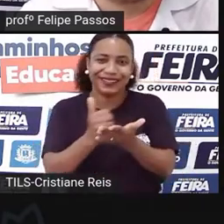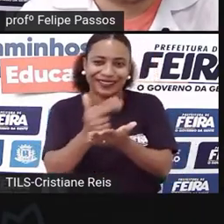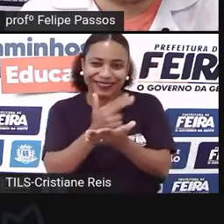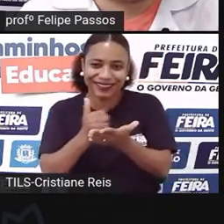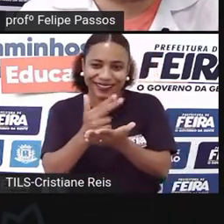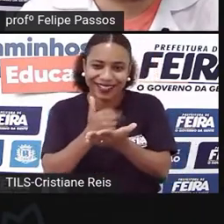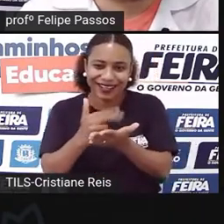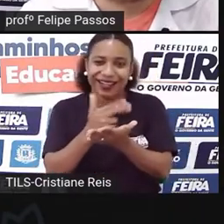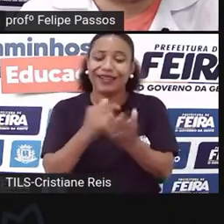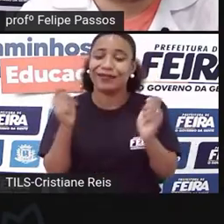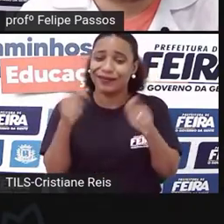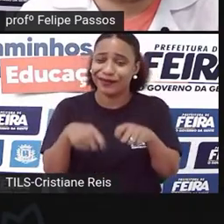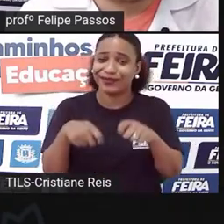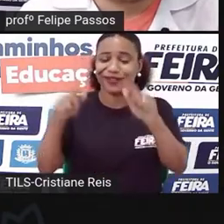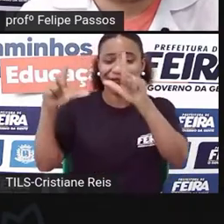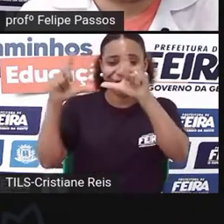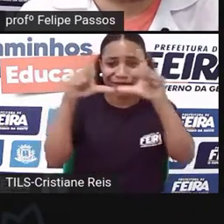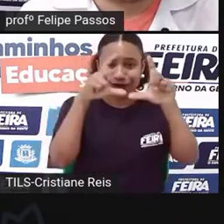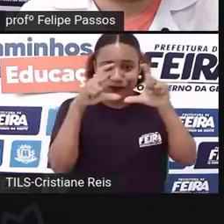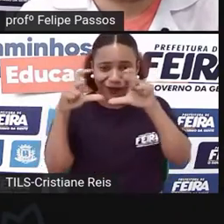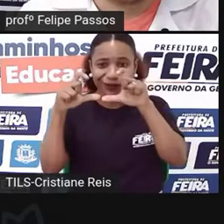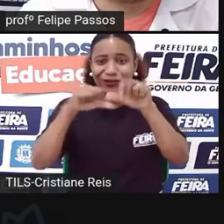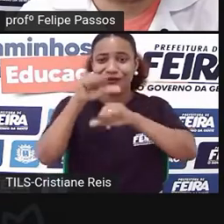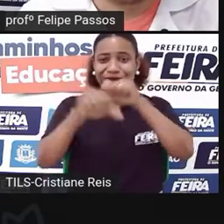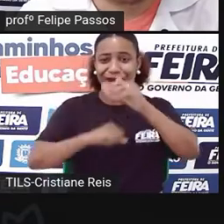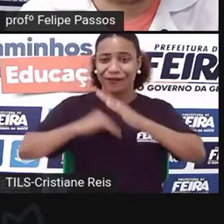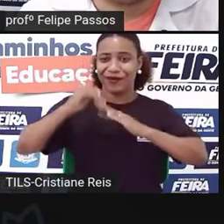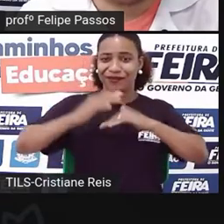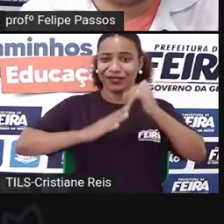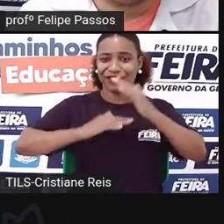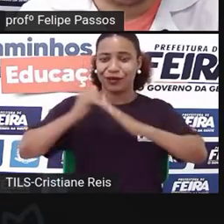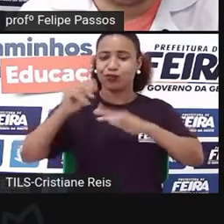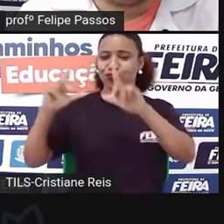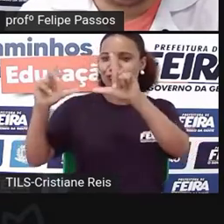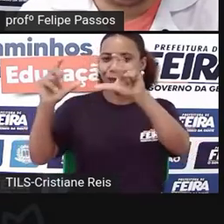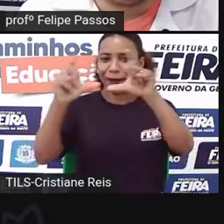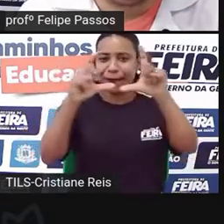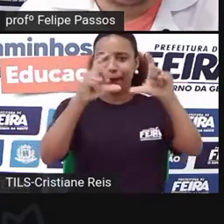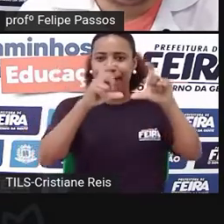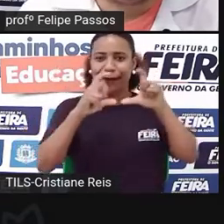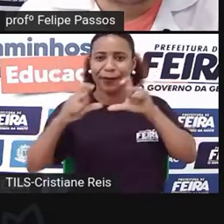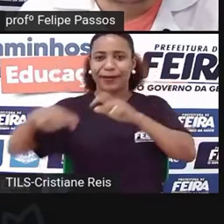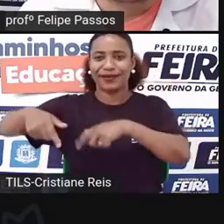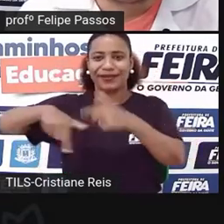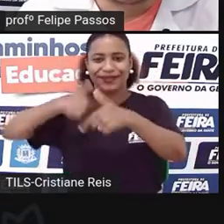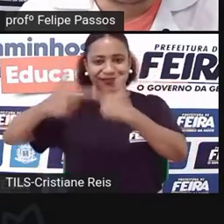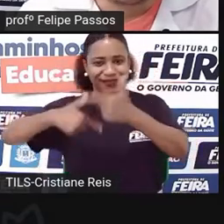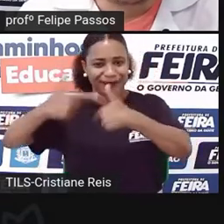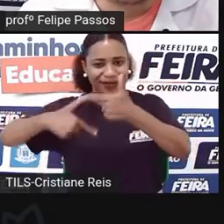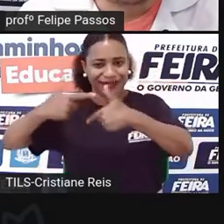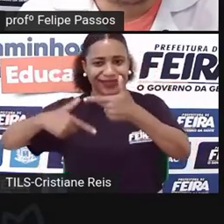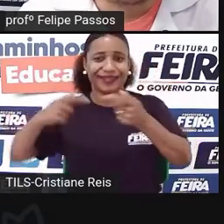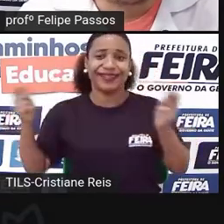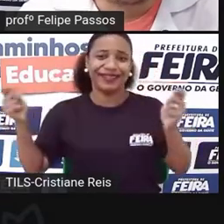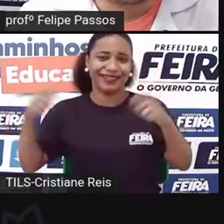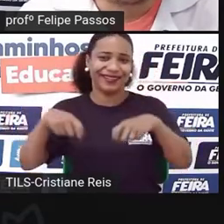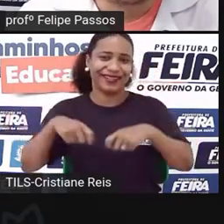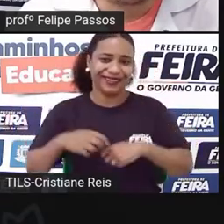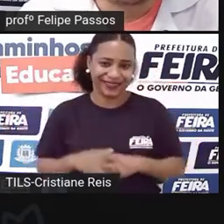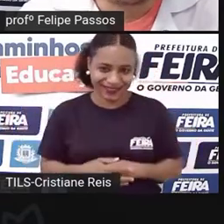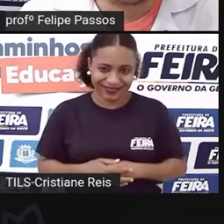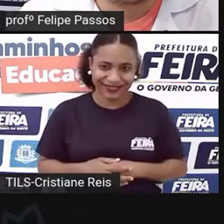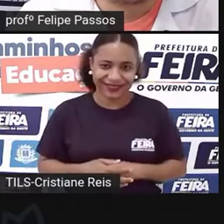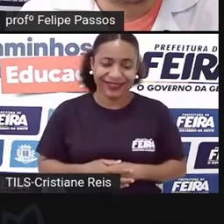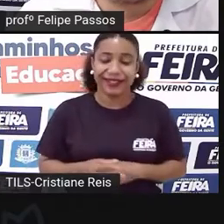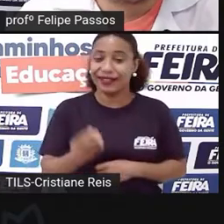virar um fotógrafo. Então, e vira uma profissão e eu acho legal você imaginar fotografia dessa forma e além de memória,